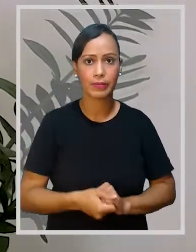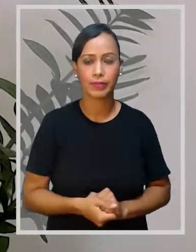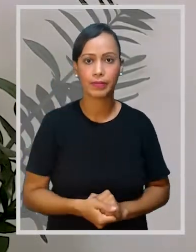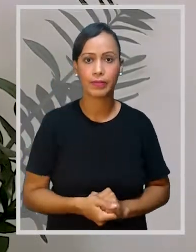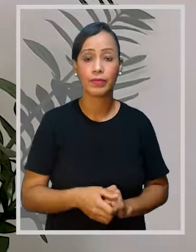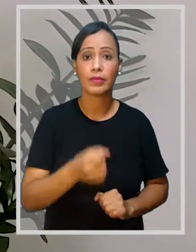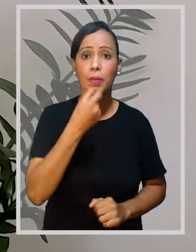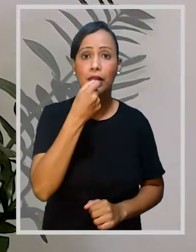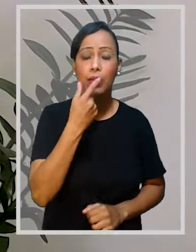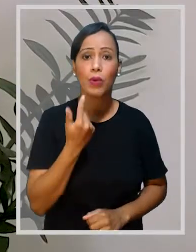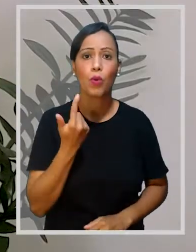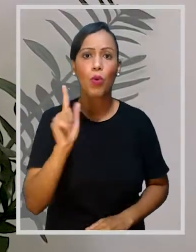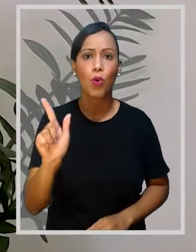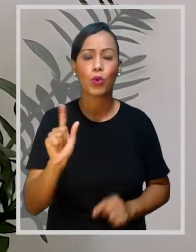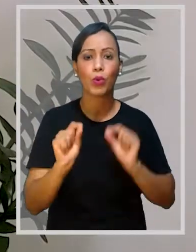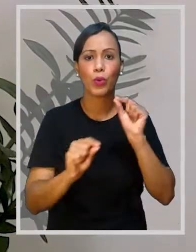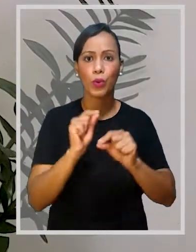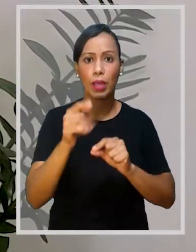Medicamentos não padronizados